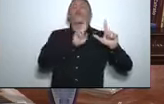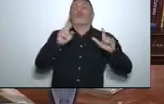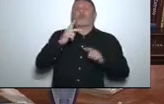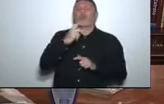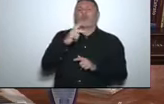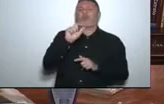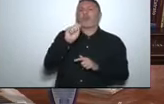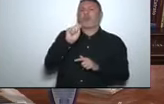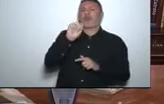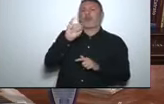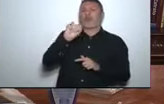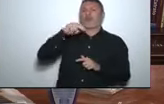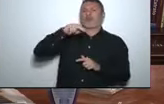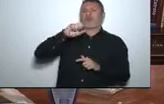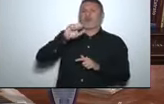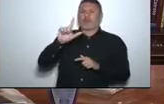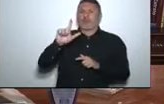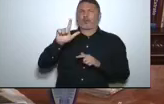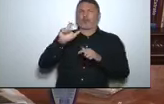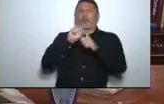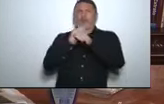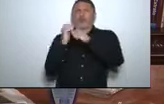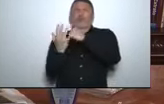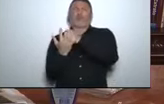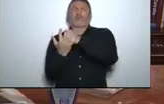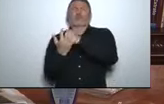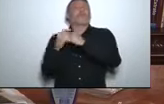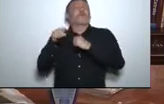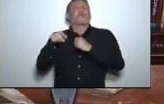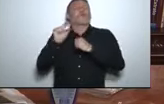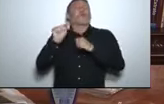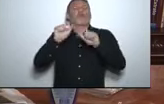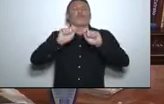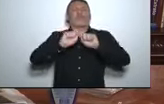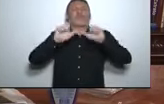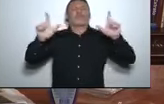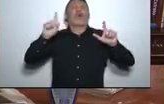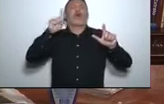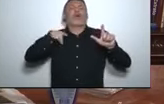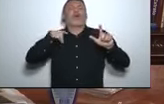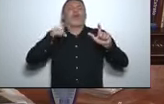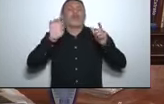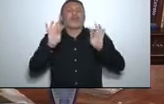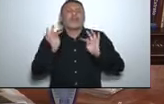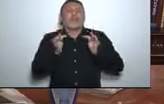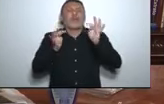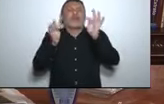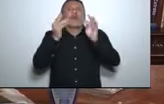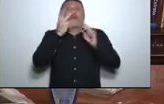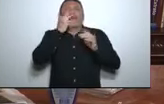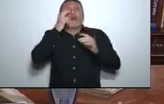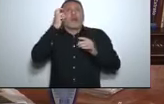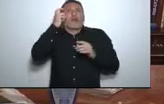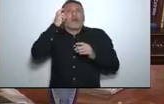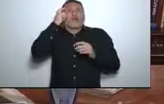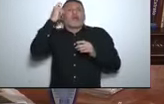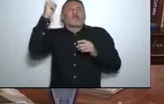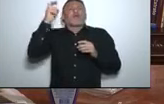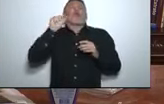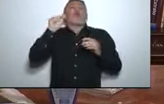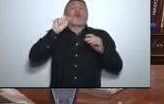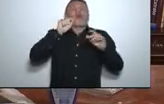usa um sistema de BI, de inteligência artificial, para a gente tratar os dados, para a gente poder